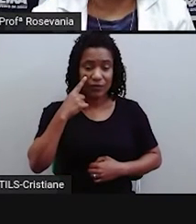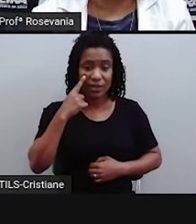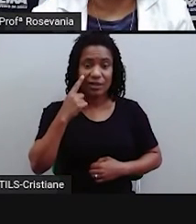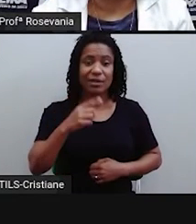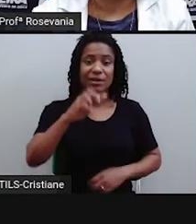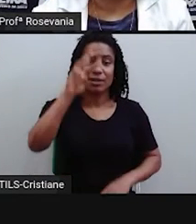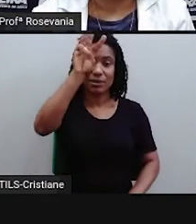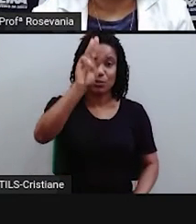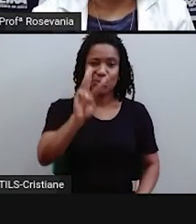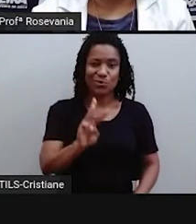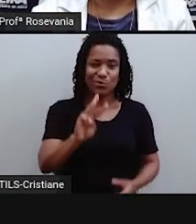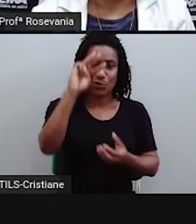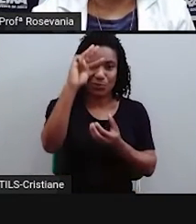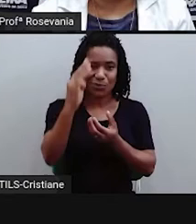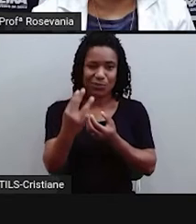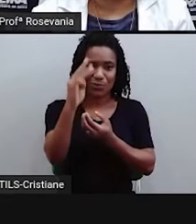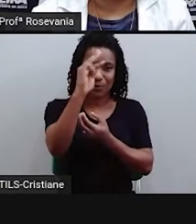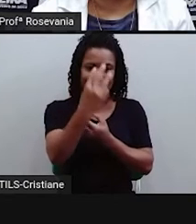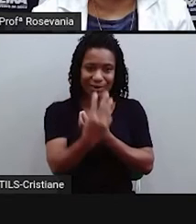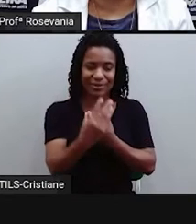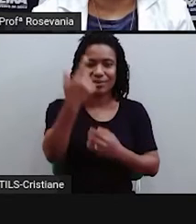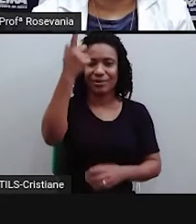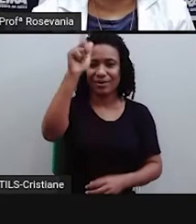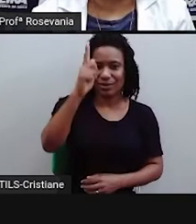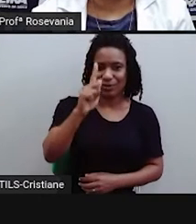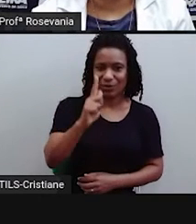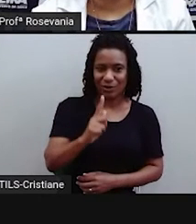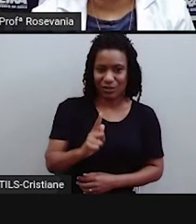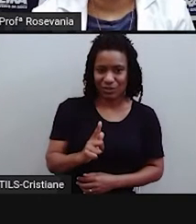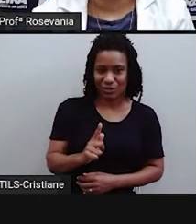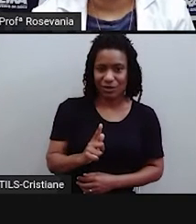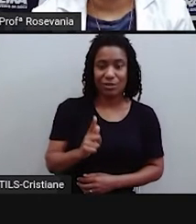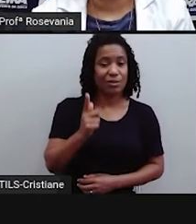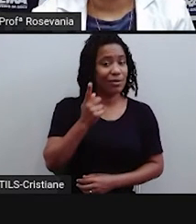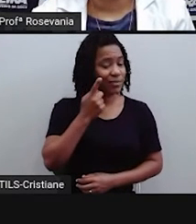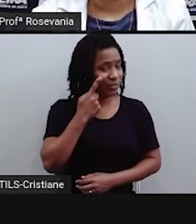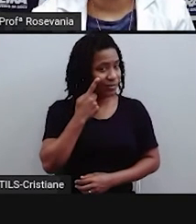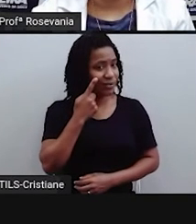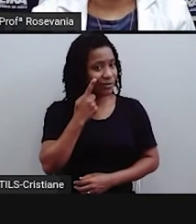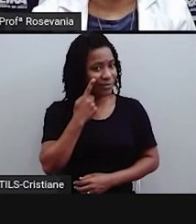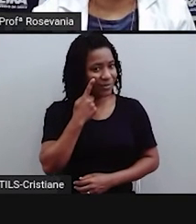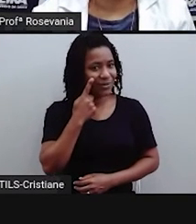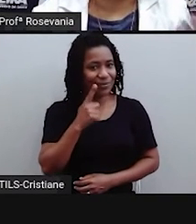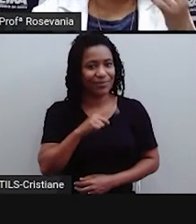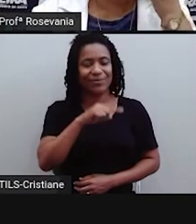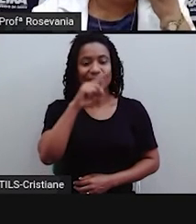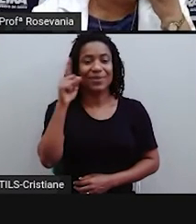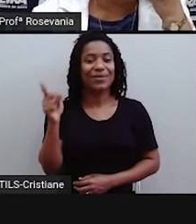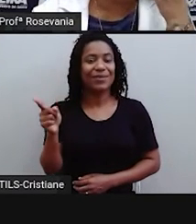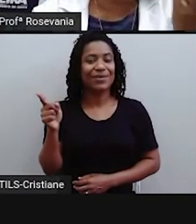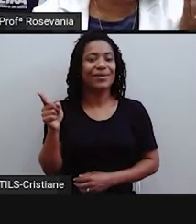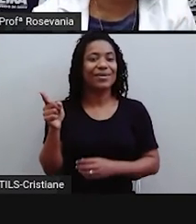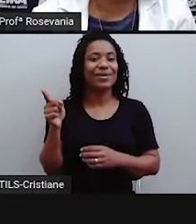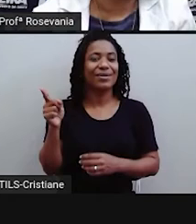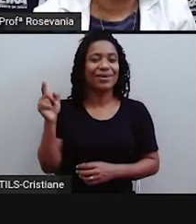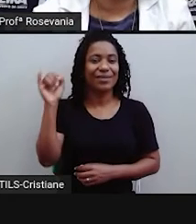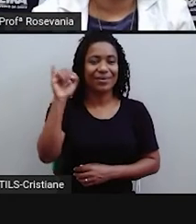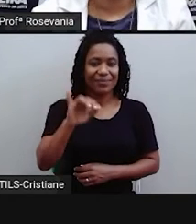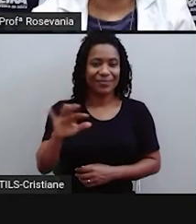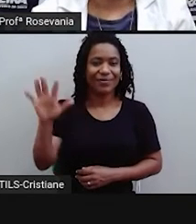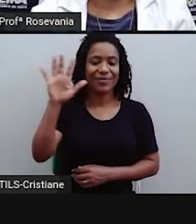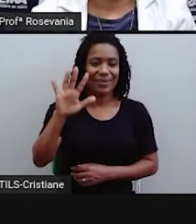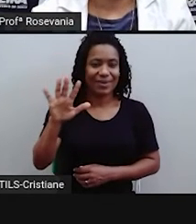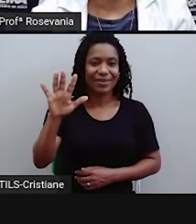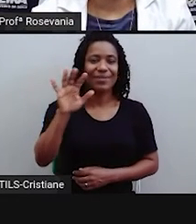aqui, que eles não se juntam, vendo? Aí do outro lado, eu tenho o antimeridiano de Granuíte, que é o oposto, né, de